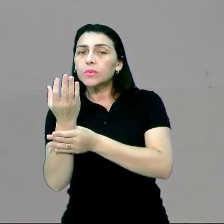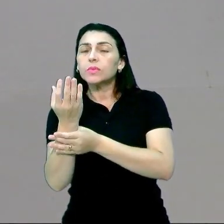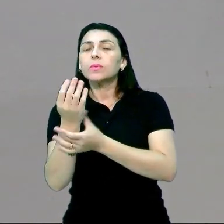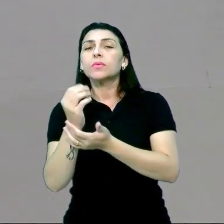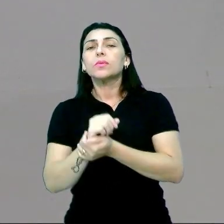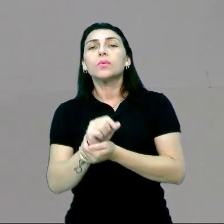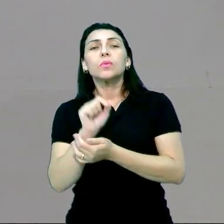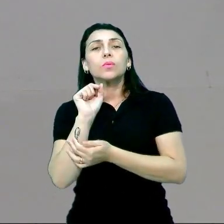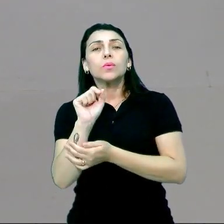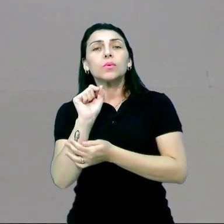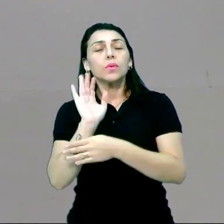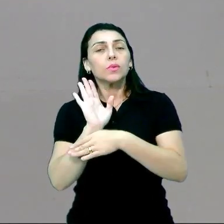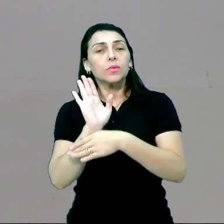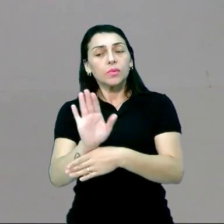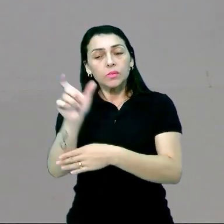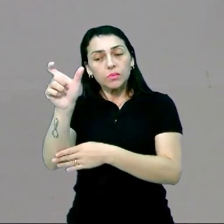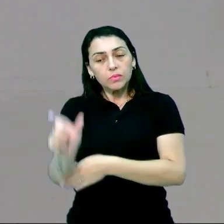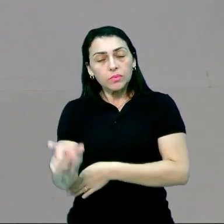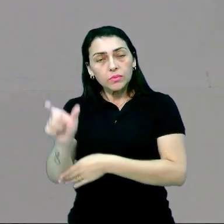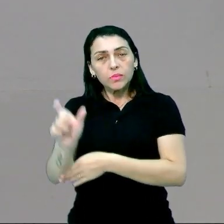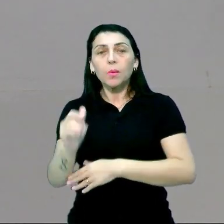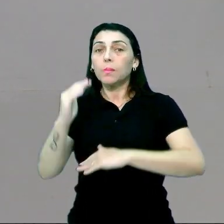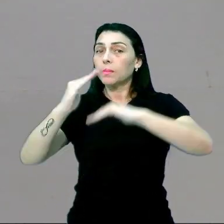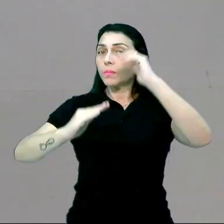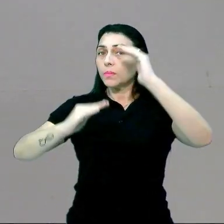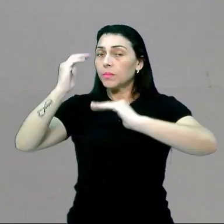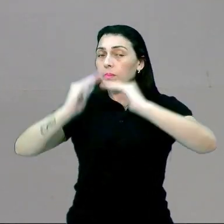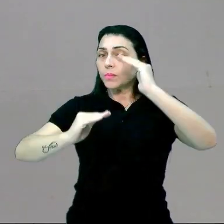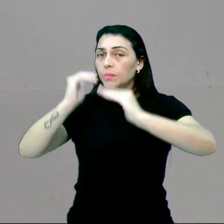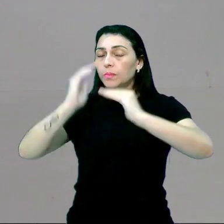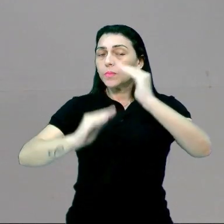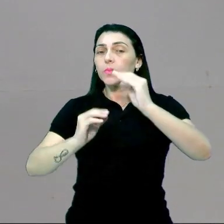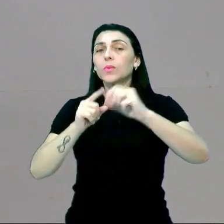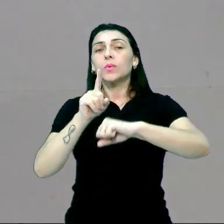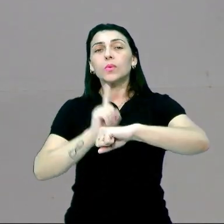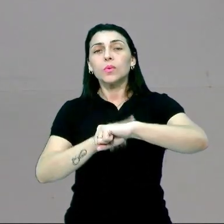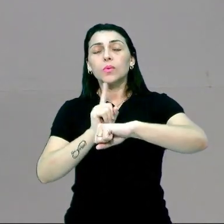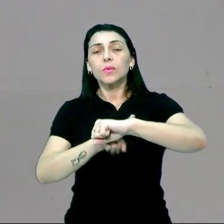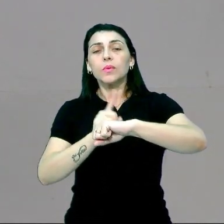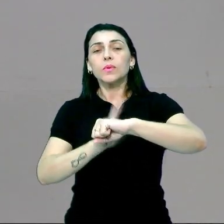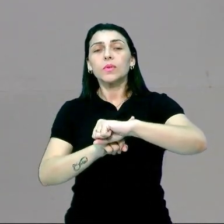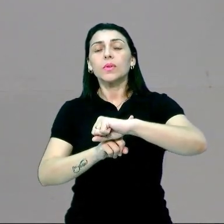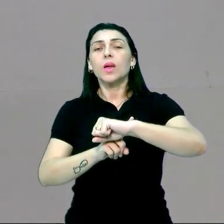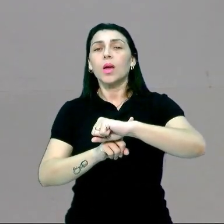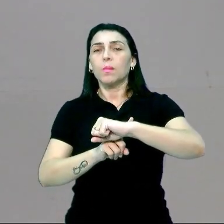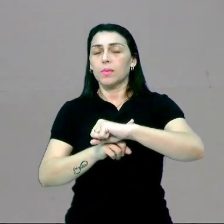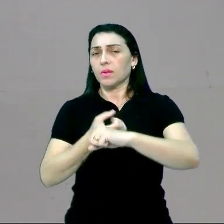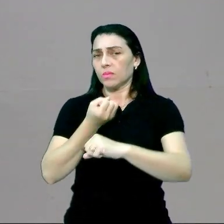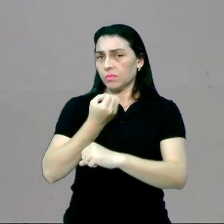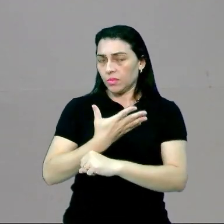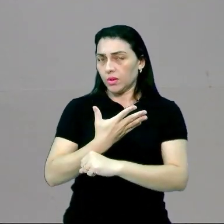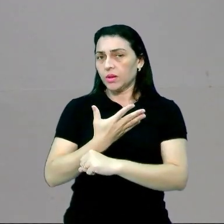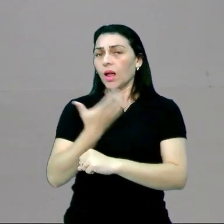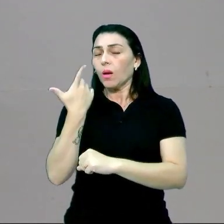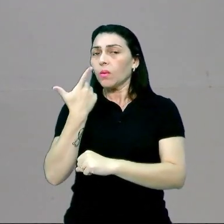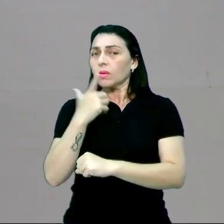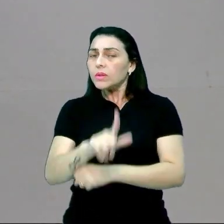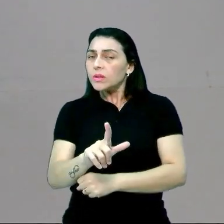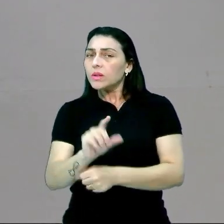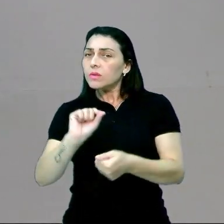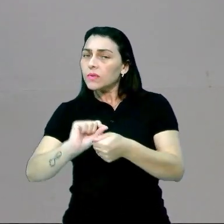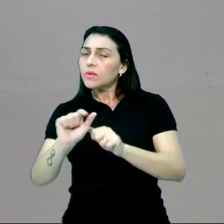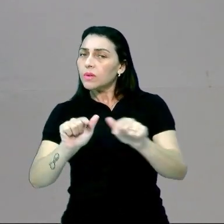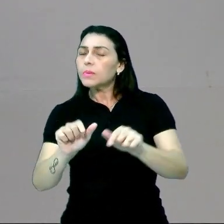Ou seja, aquele colaborador, aquele profissional em tempo flexível, ele está rendendo? Ele está dando resultados?